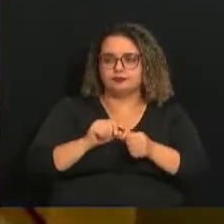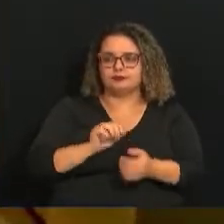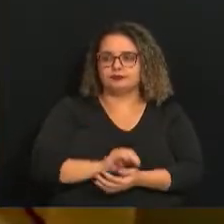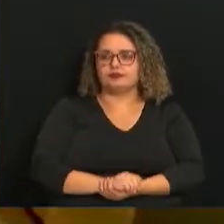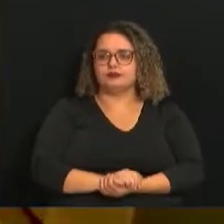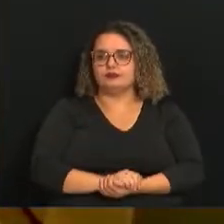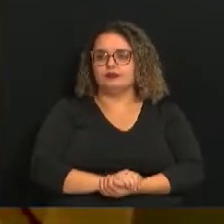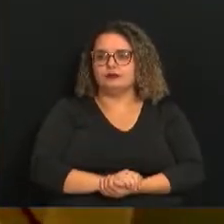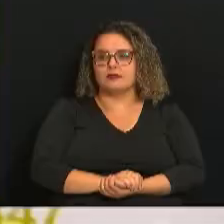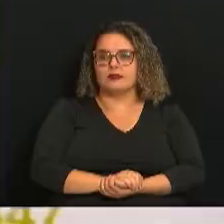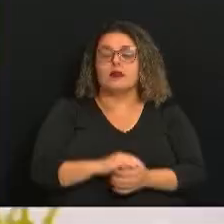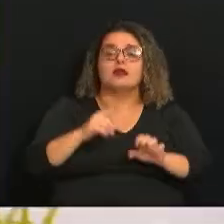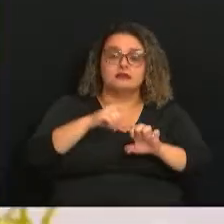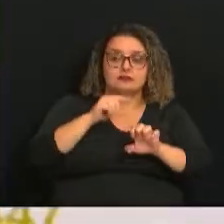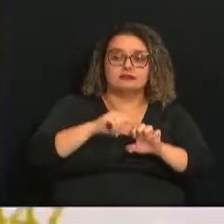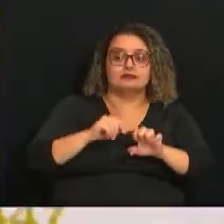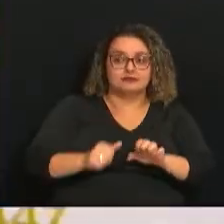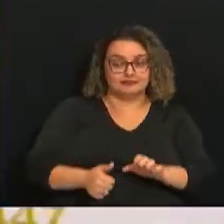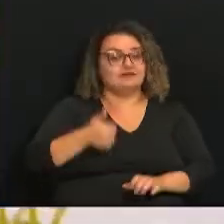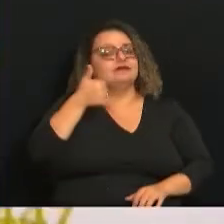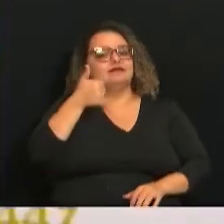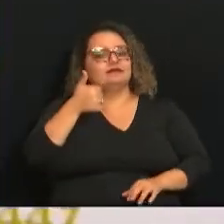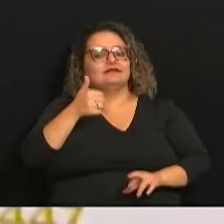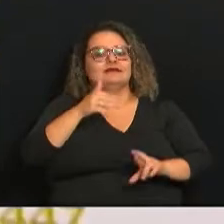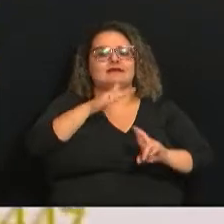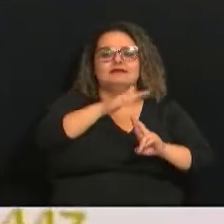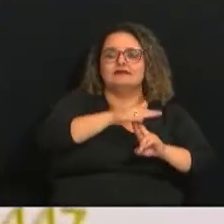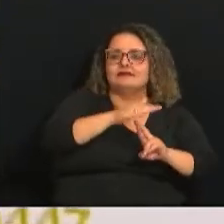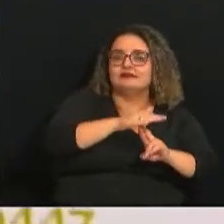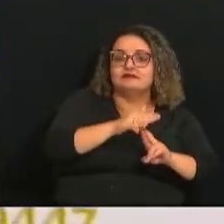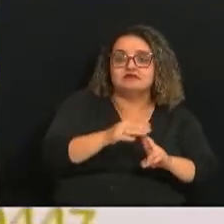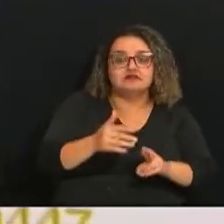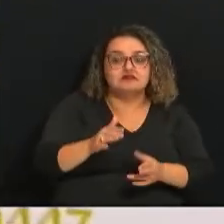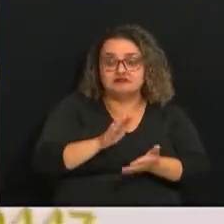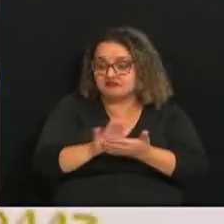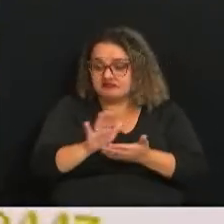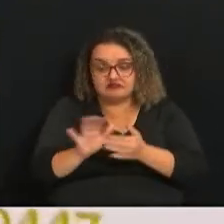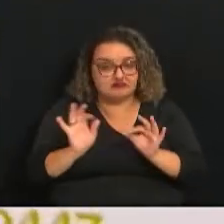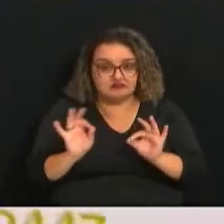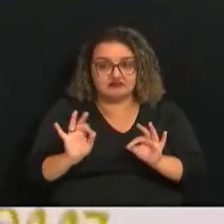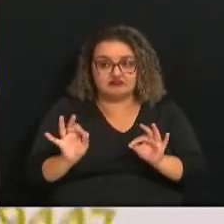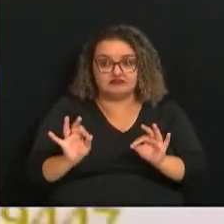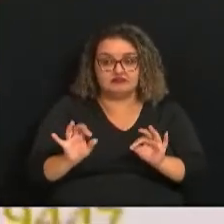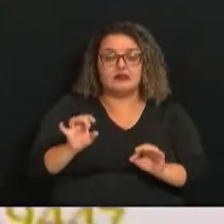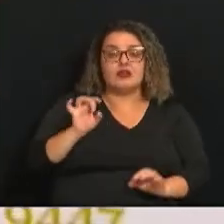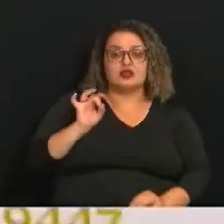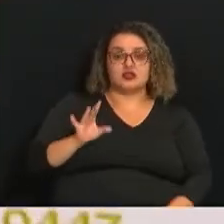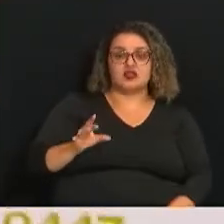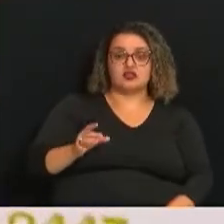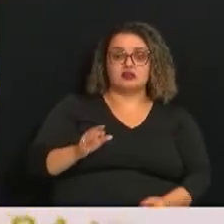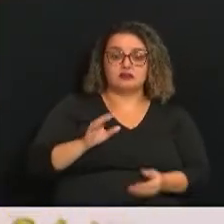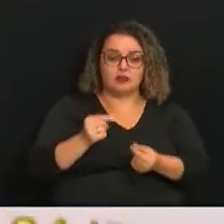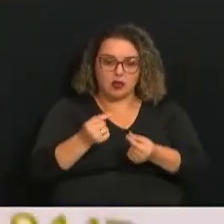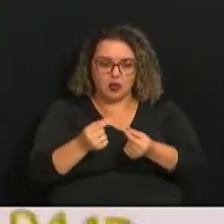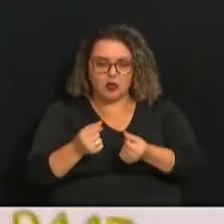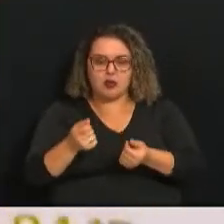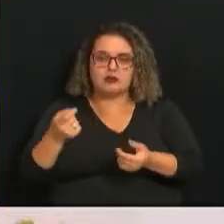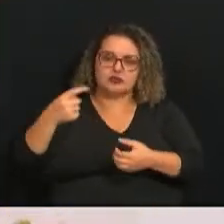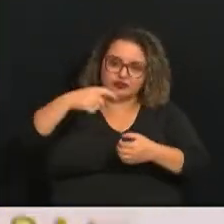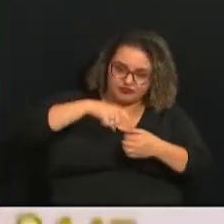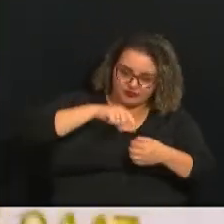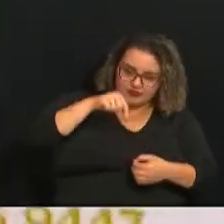aprovaram o evento. Uma feira que não tem custo nenhum e que a gente só tem o custo de vir para cá, já ajuda muito.